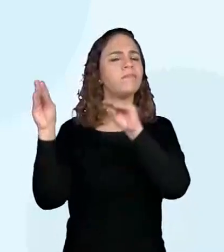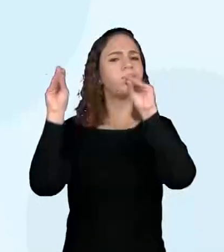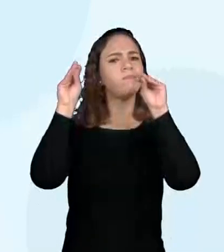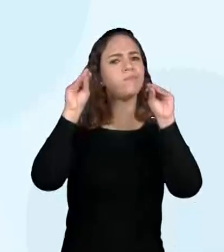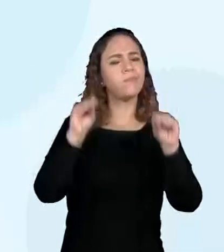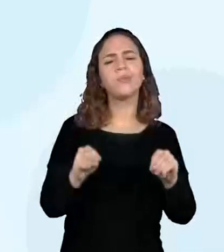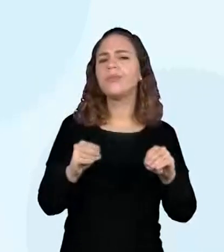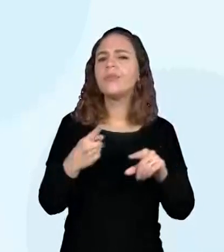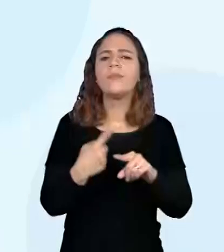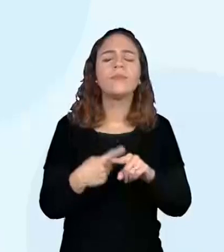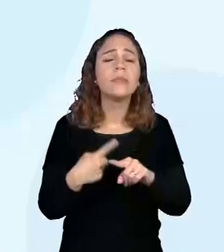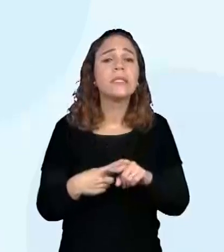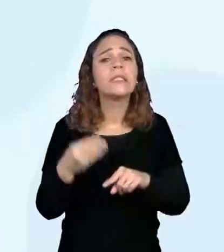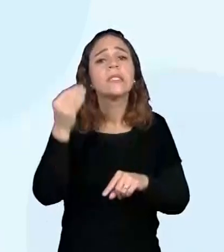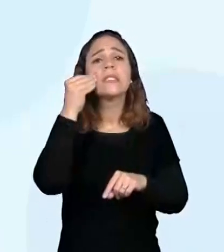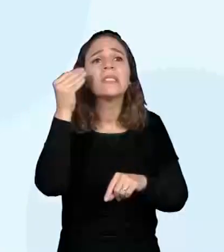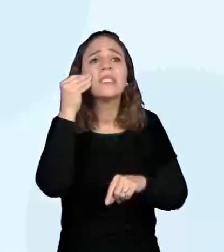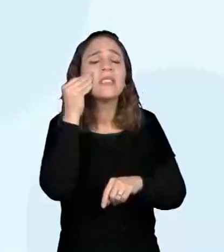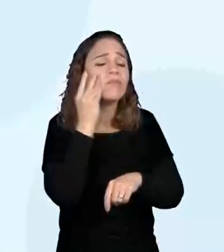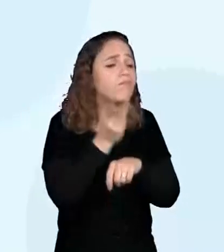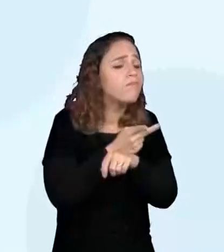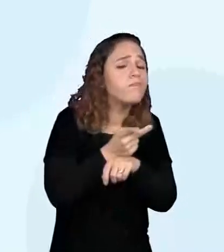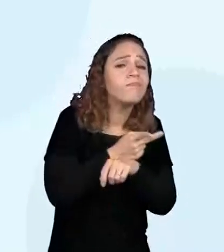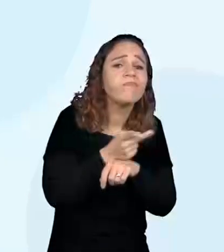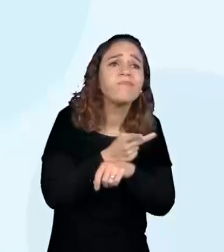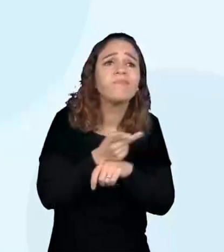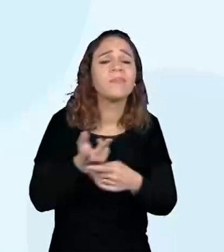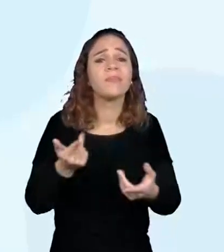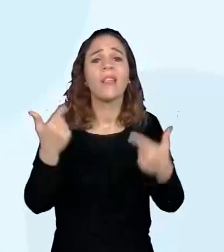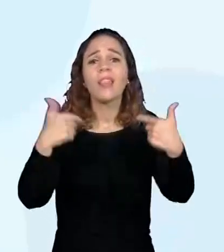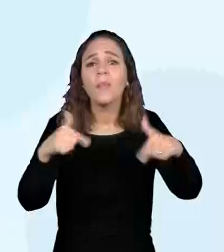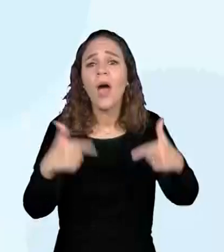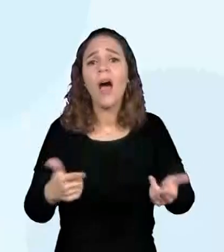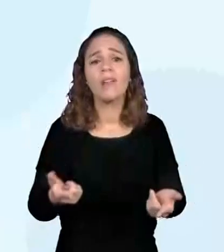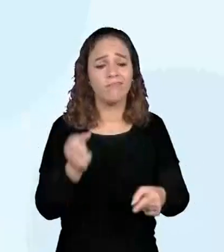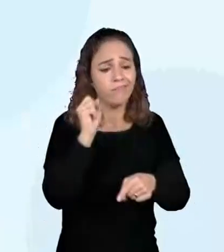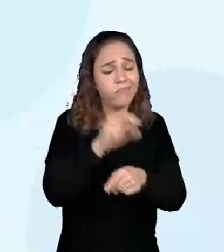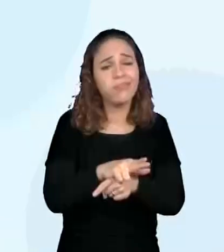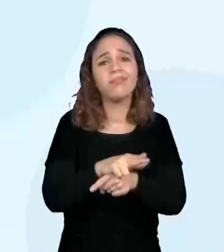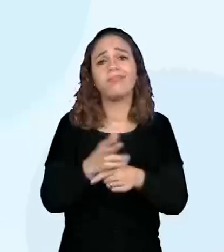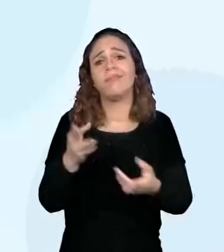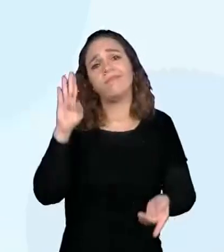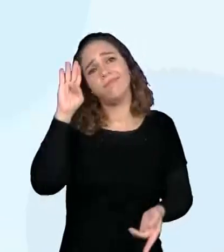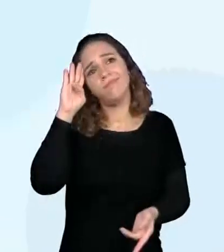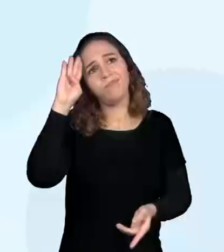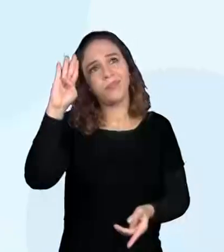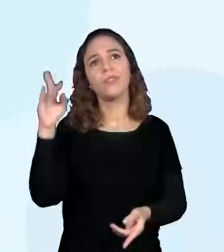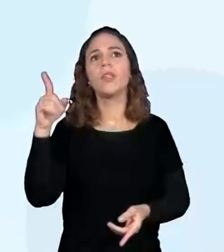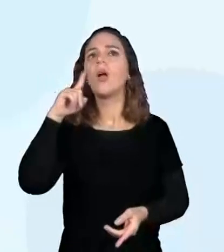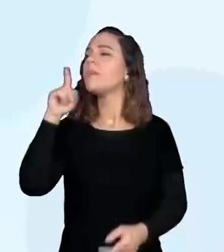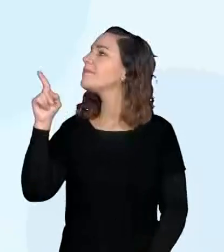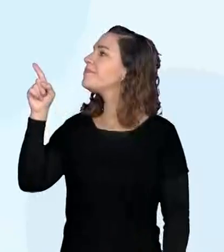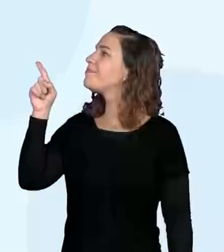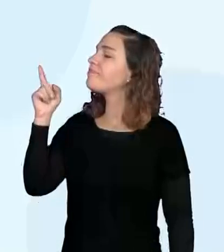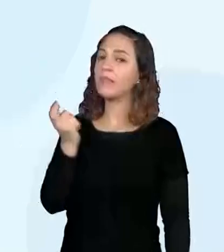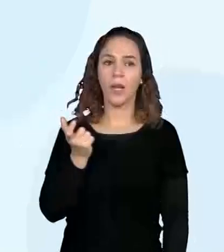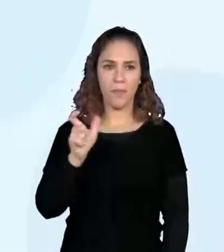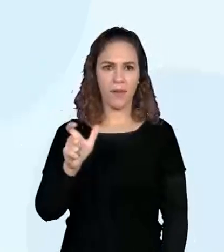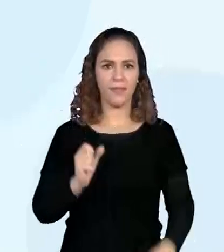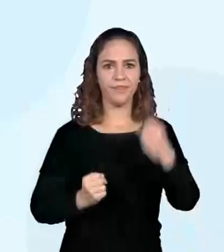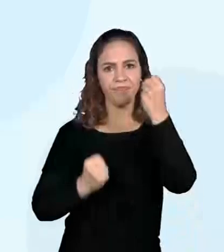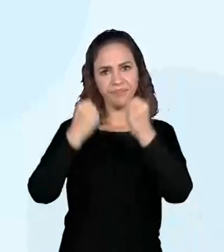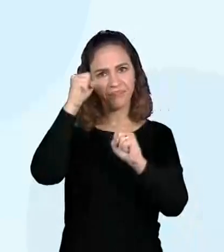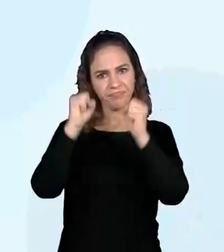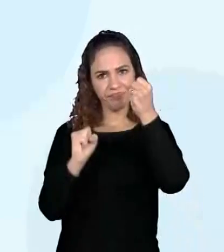na procura de oportunidades, principalmente emprego. Então, a gente tem aqui a palavra industrialização. Nesse período de